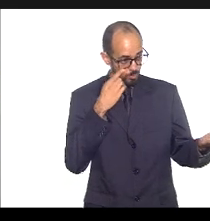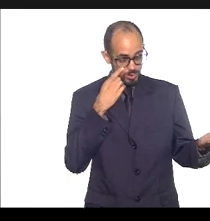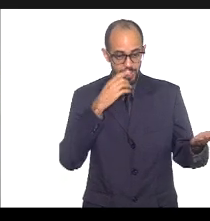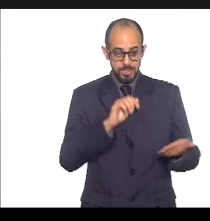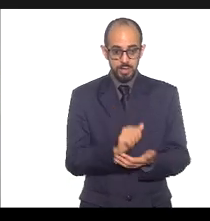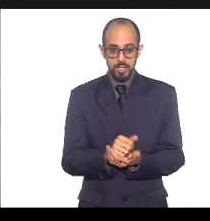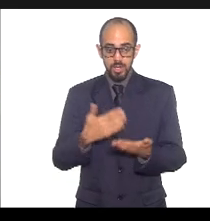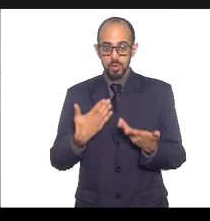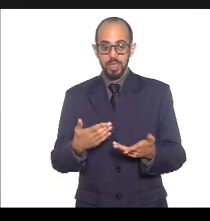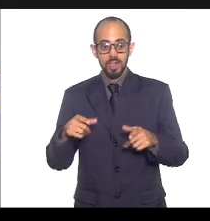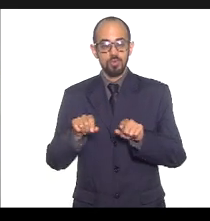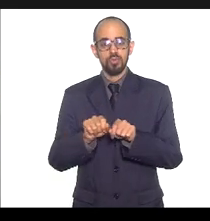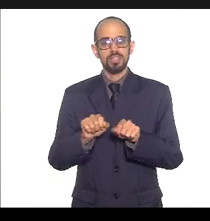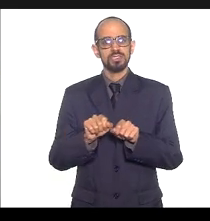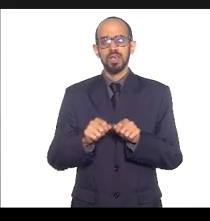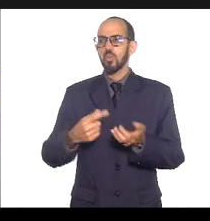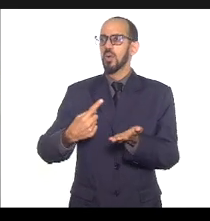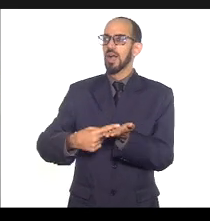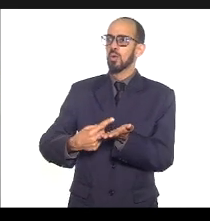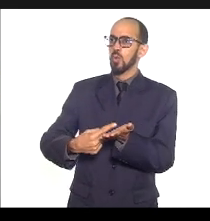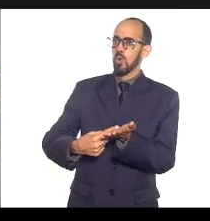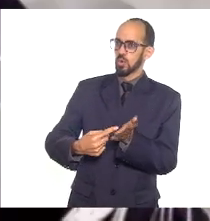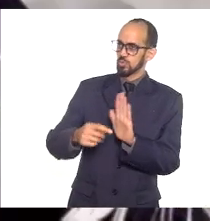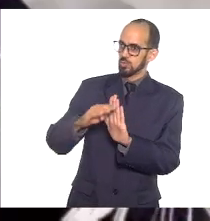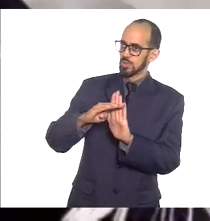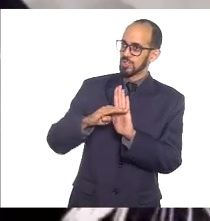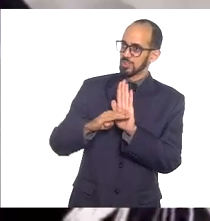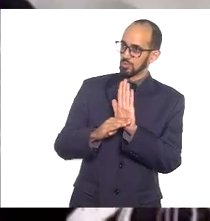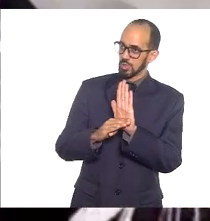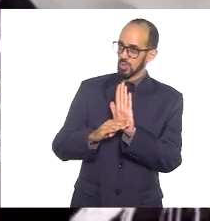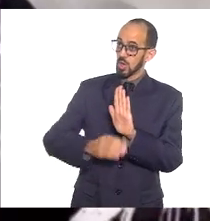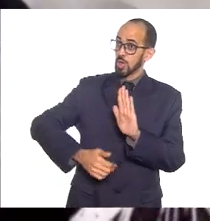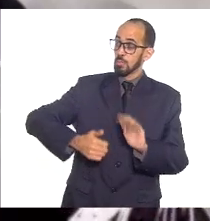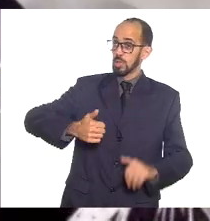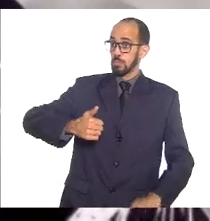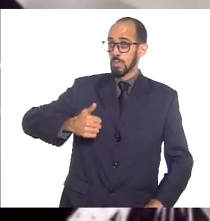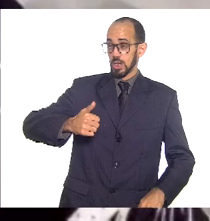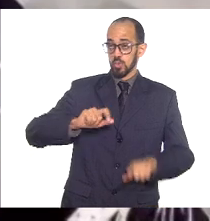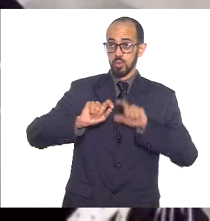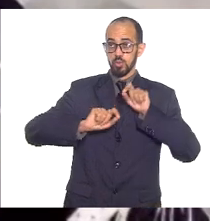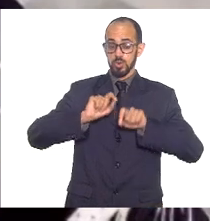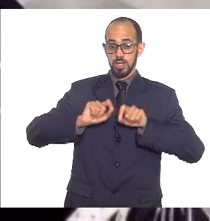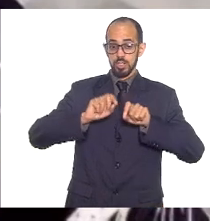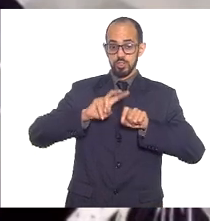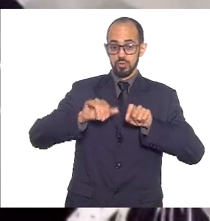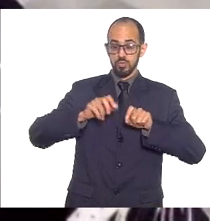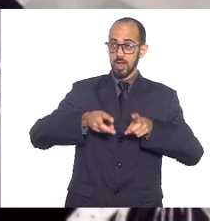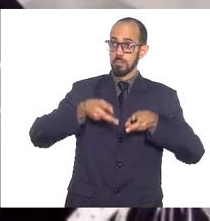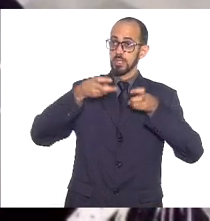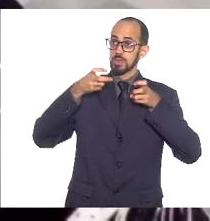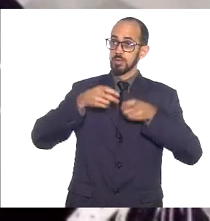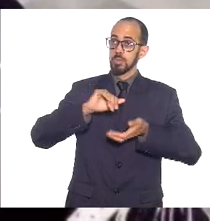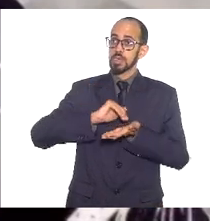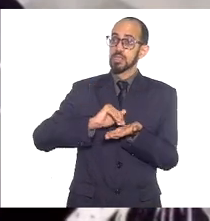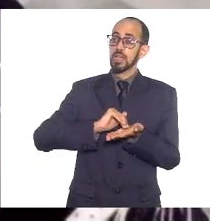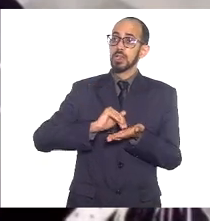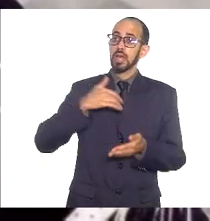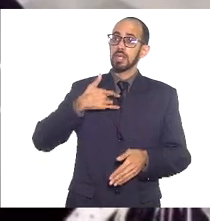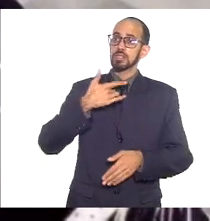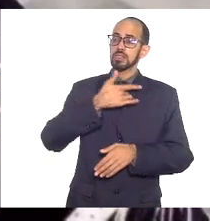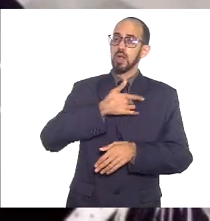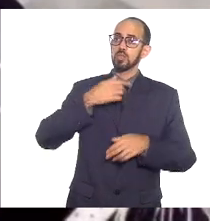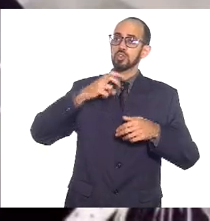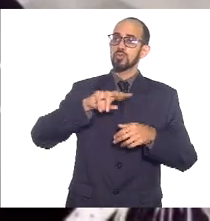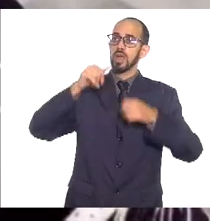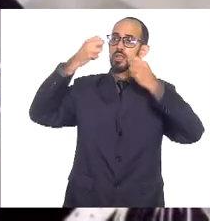eu queria fazer aqui um acordo de procedimento. No primeiro momento, nós vamos ouvir a Secretaria de Saúde, que vai